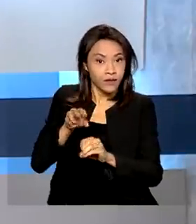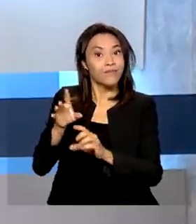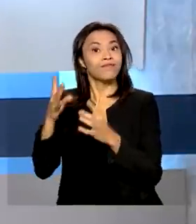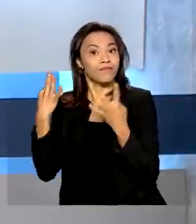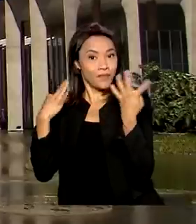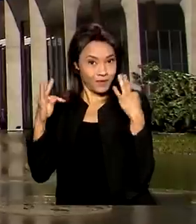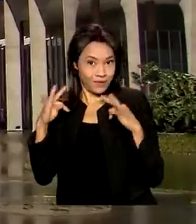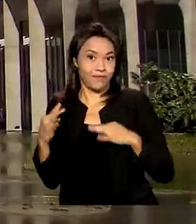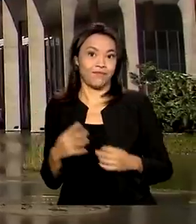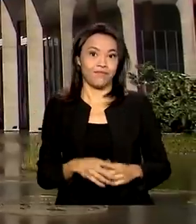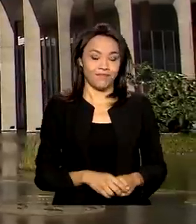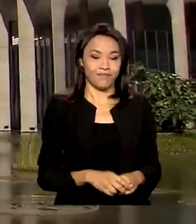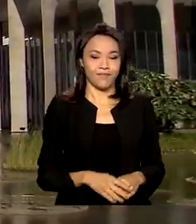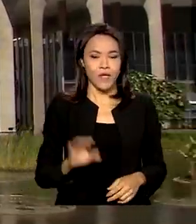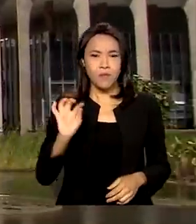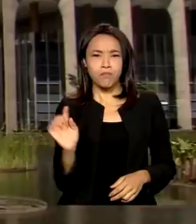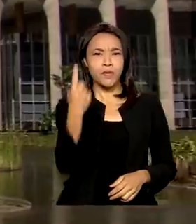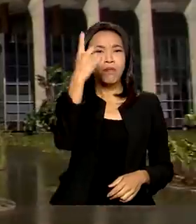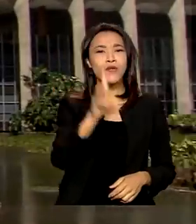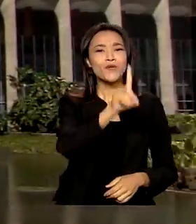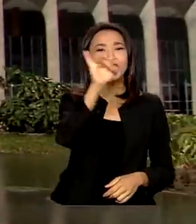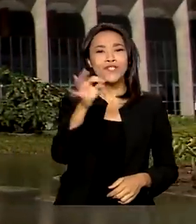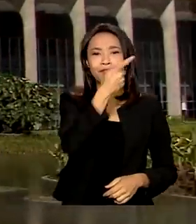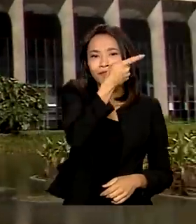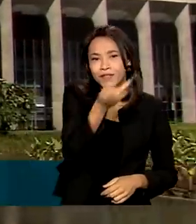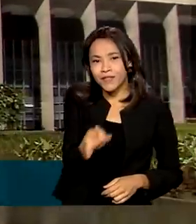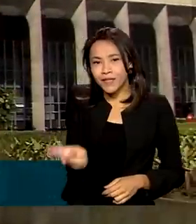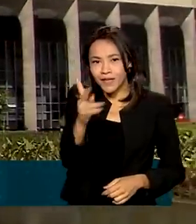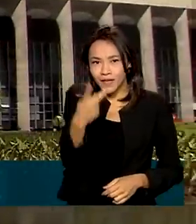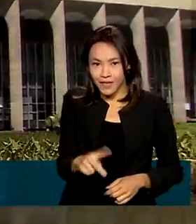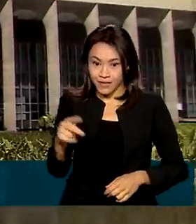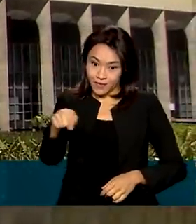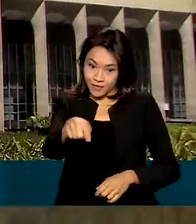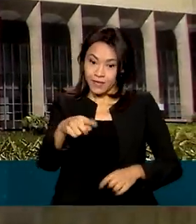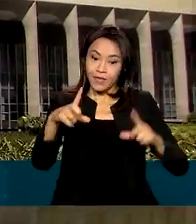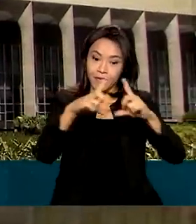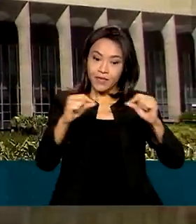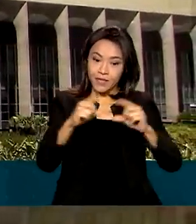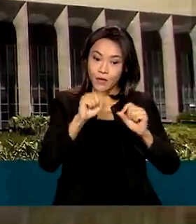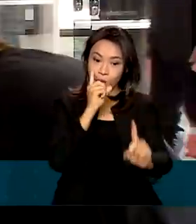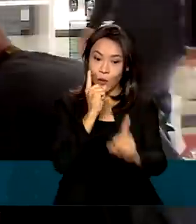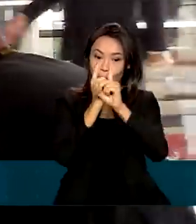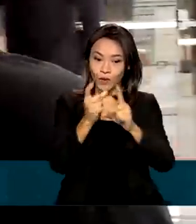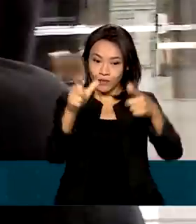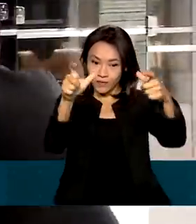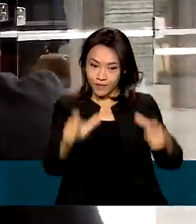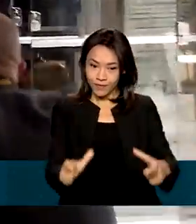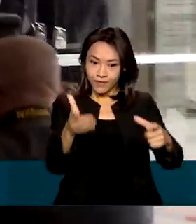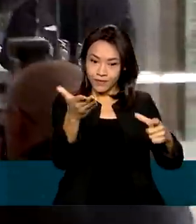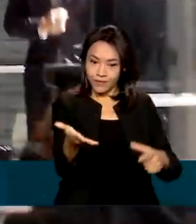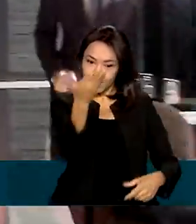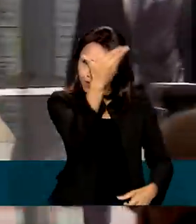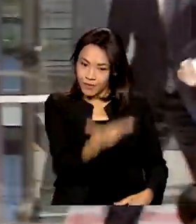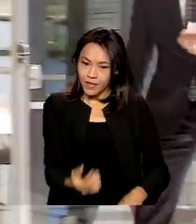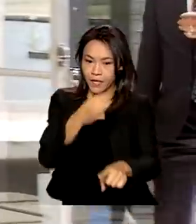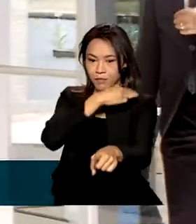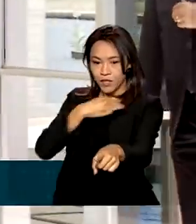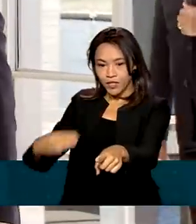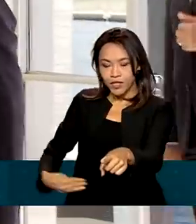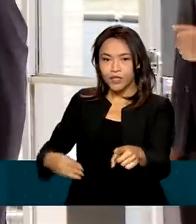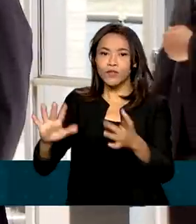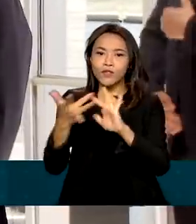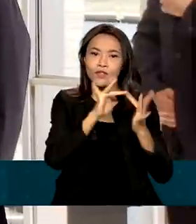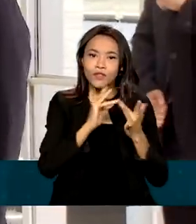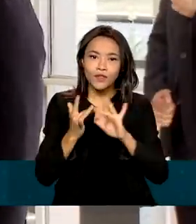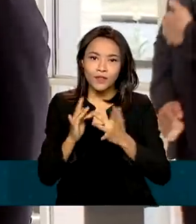No primeiro dia em Brasília, o encontro foi no Palácio do Itamaraty com o ministro das Relações Exteriores,